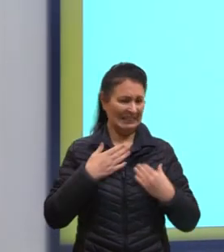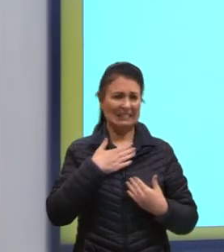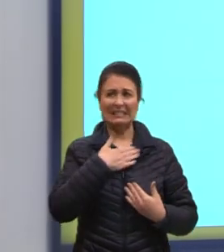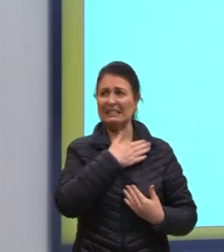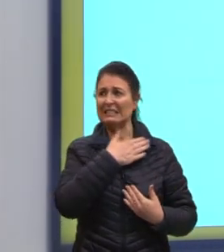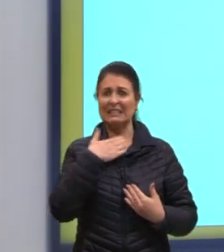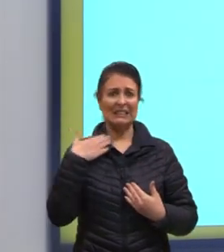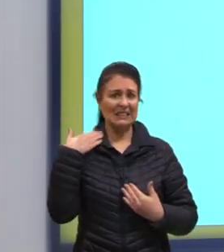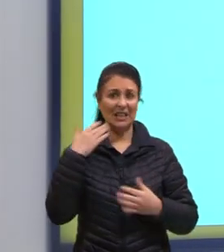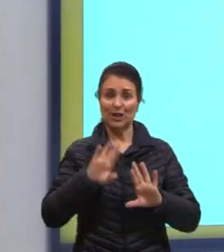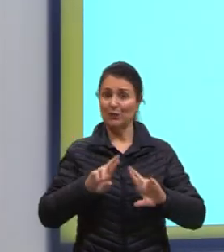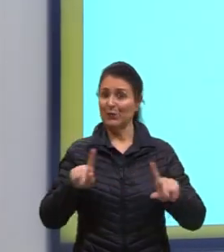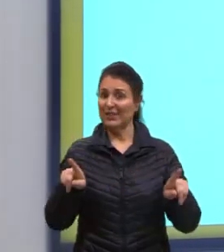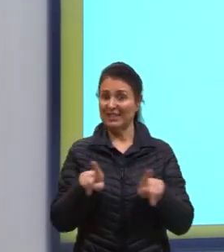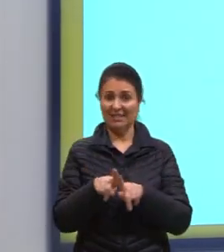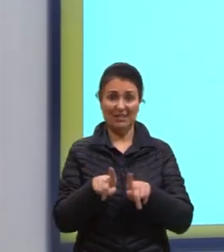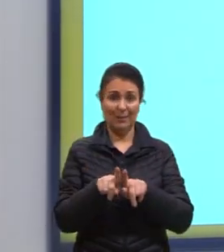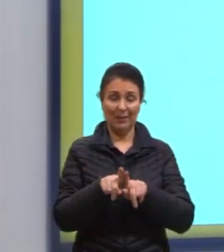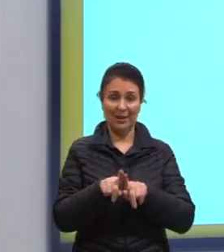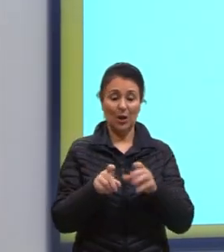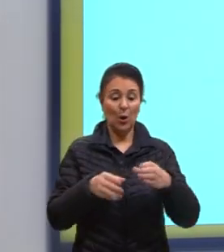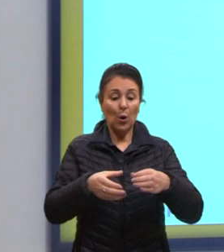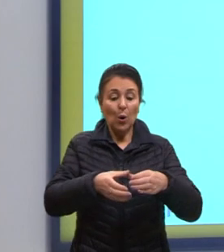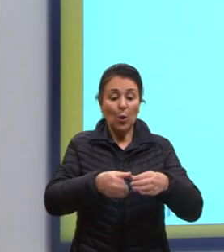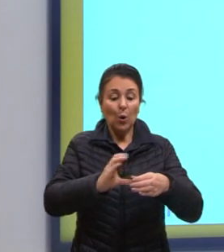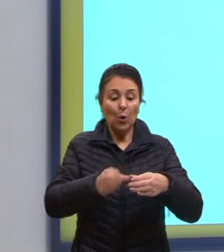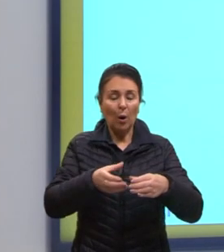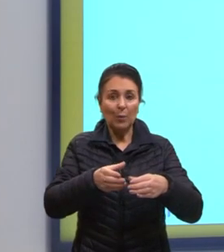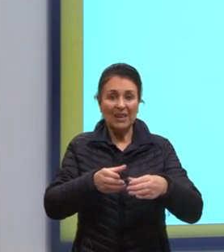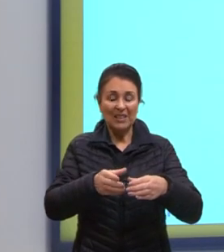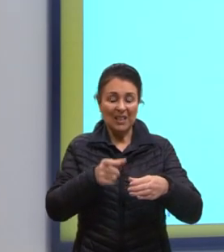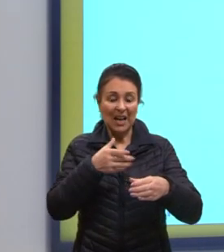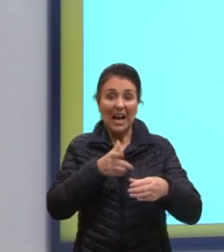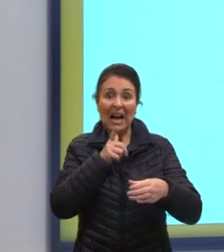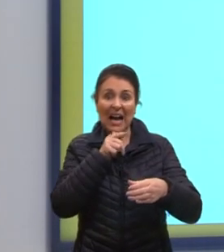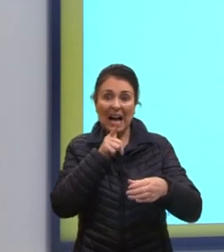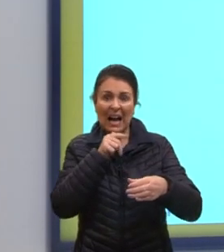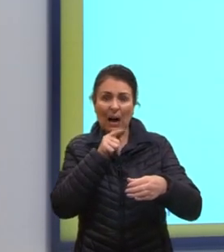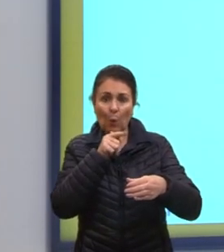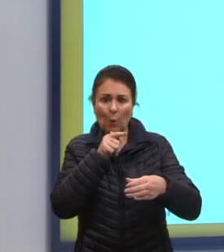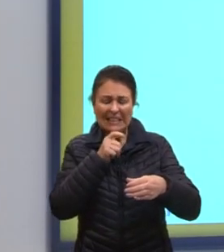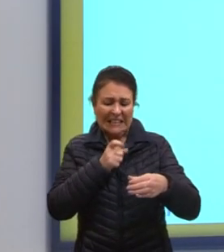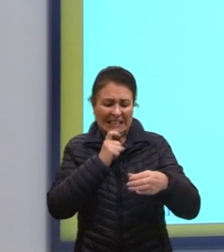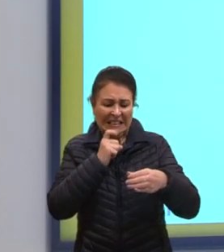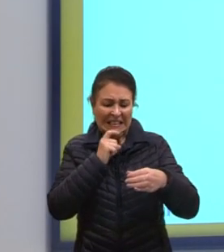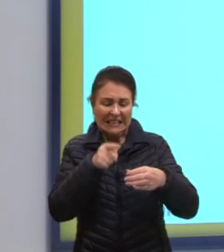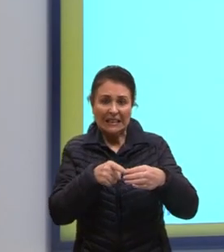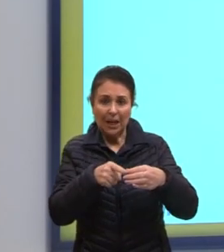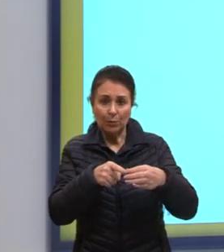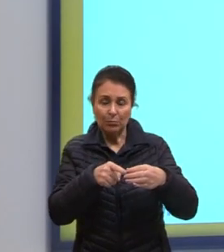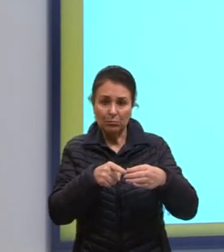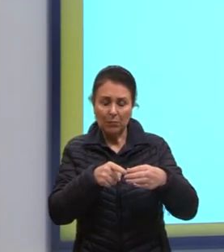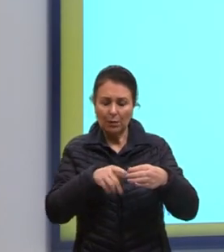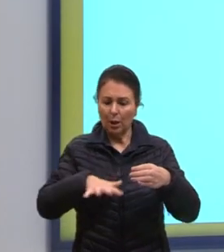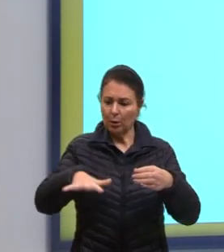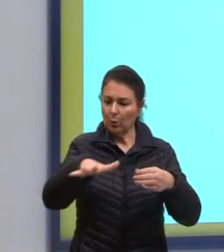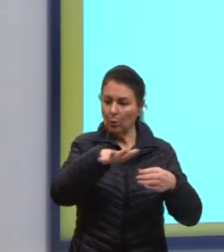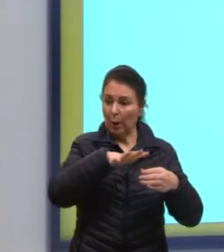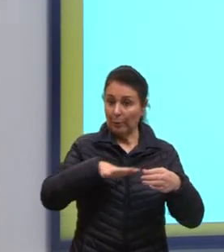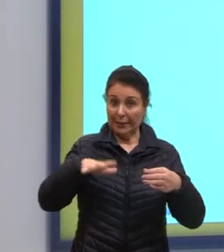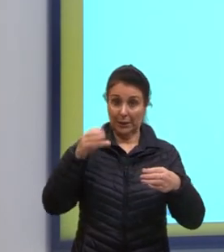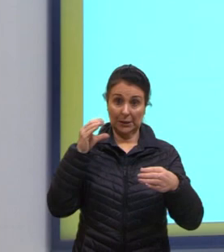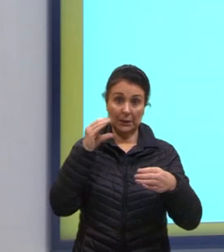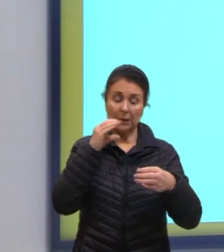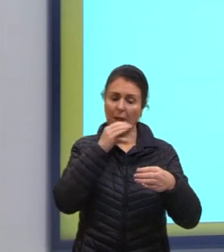O acontece, tá, gente? Esse copo de água gelada, né? Com uma temperatura mais baixa, ele está no ambiente que está mais quente,